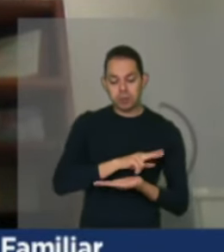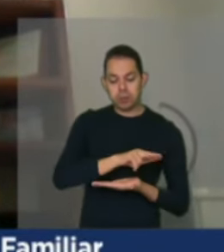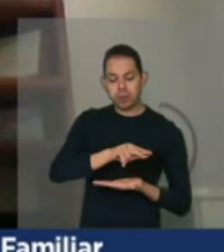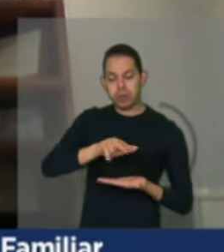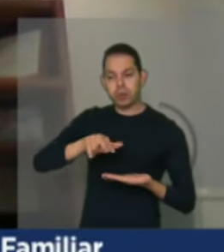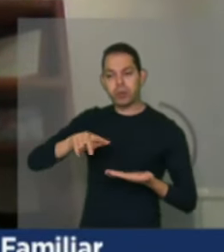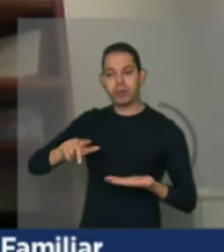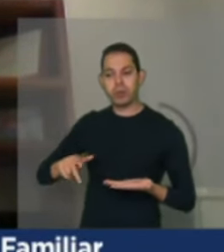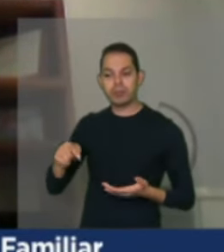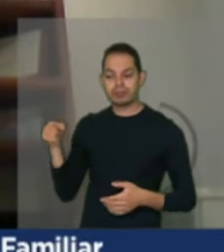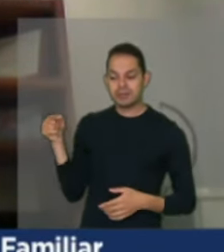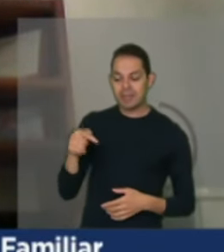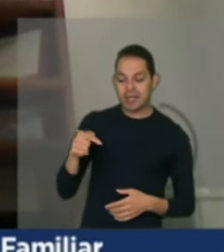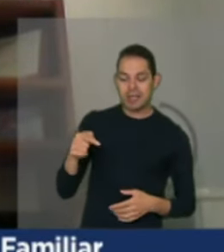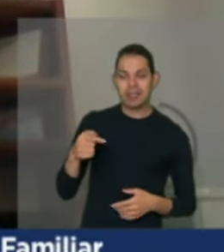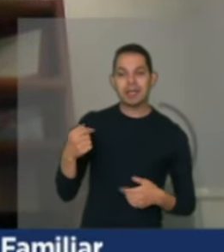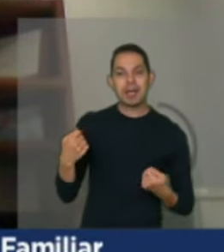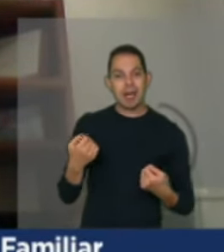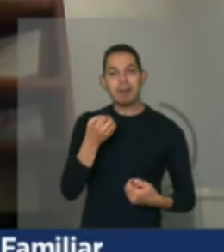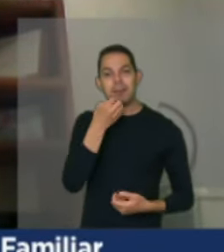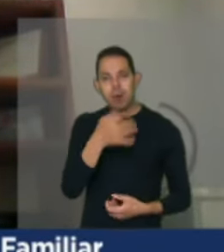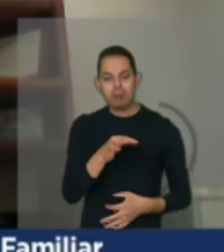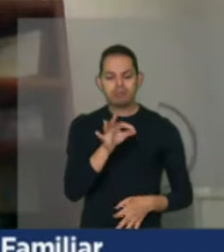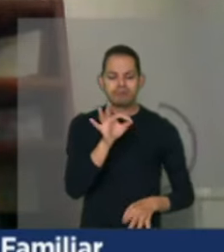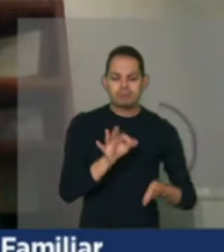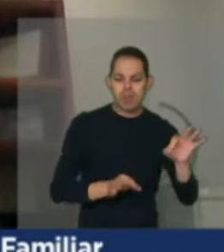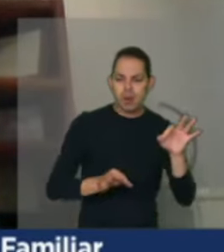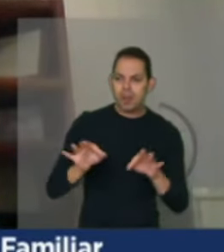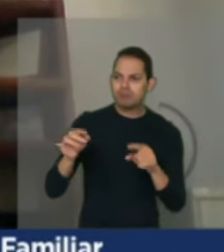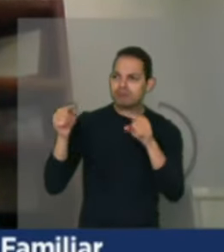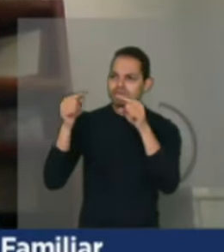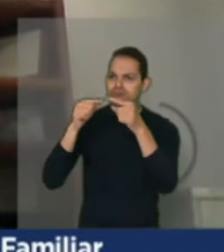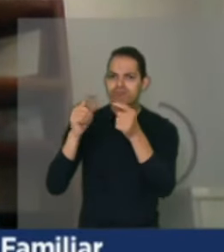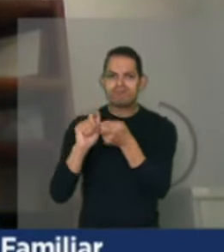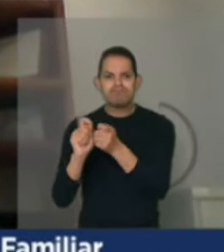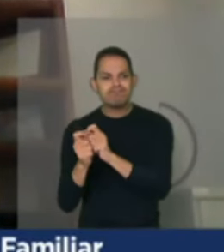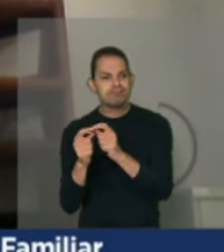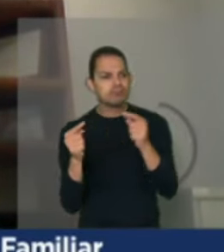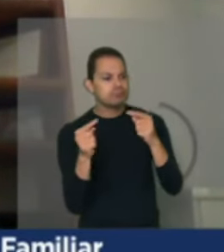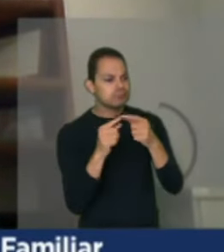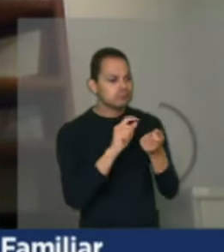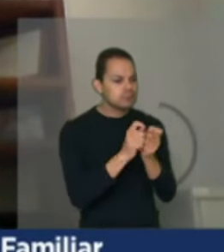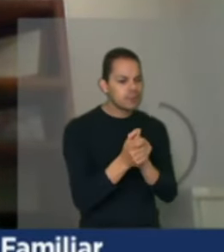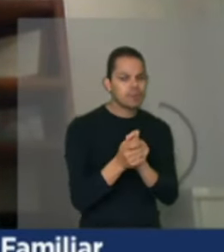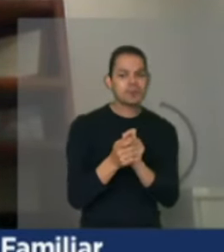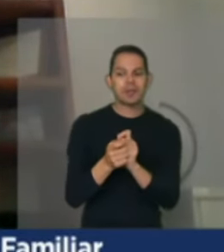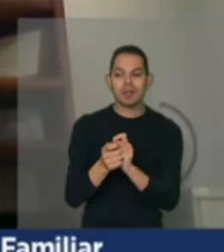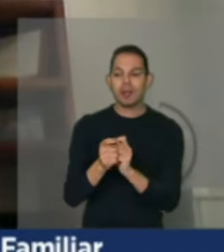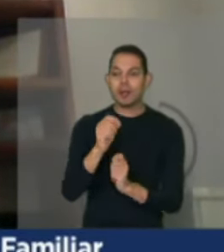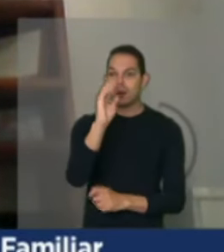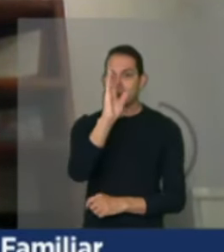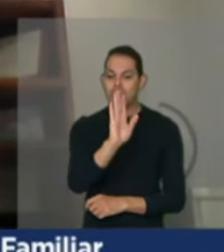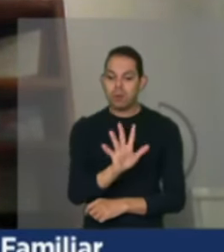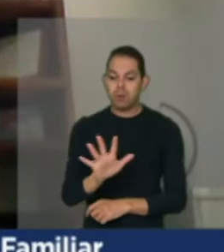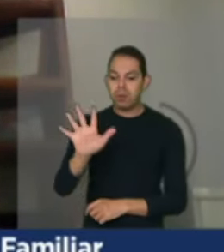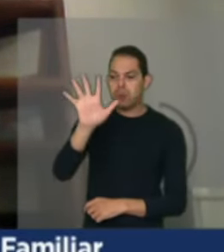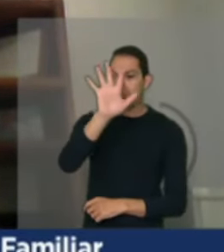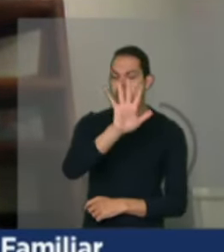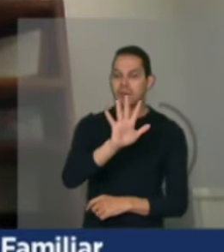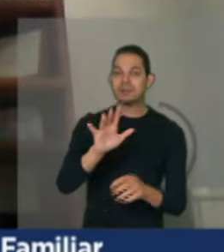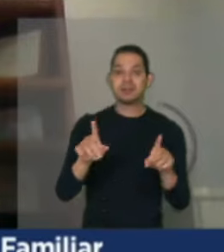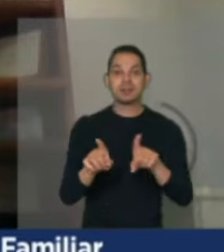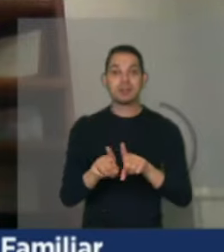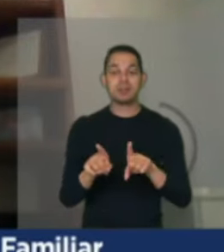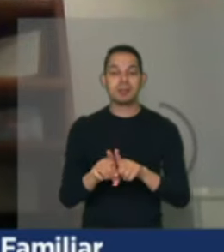organizar um pouco essa leitura territorial. Considerando a questão geográfica, mas considerando também